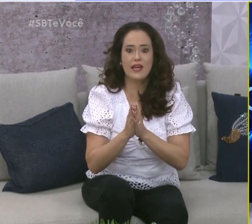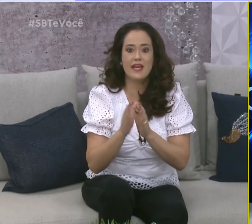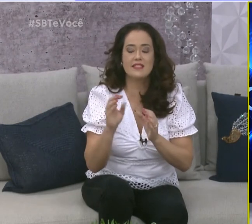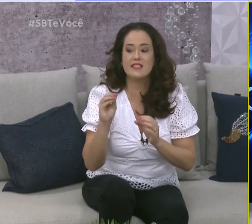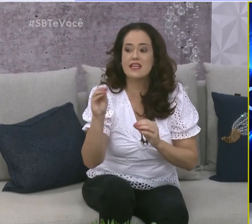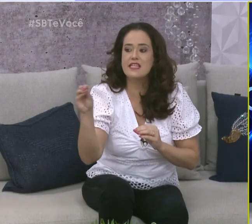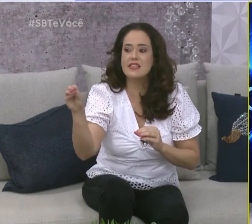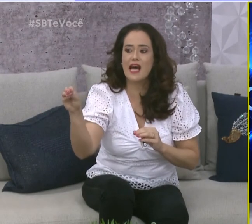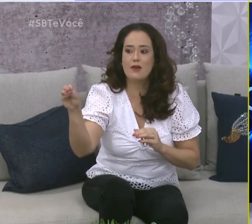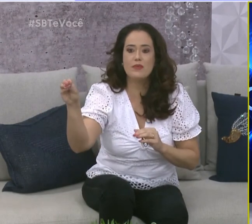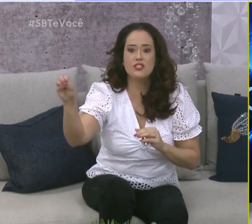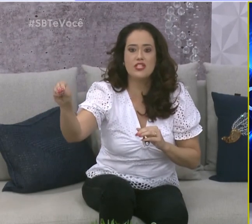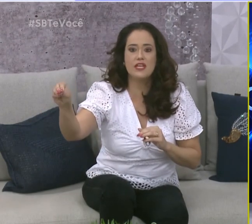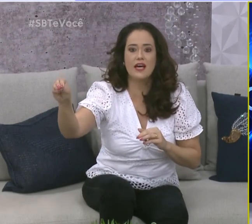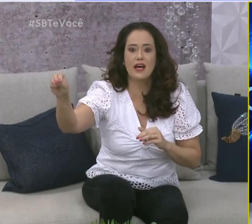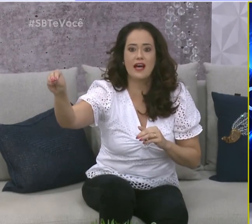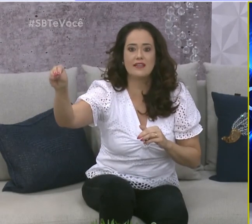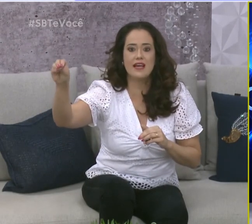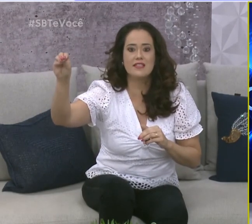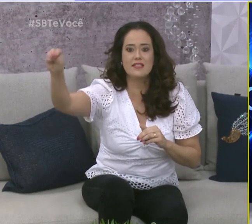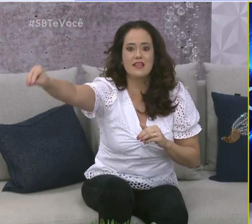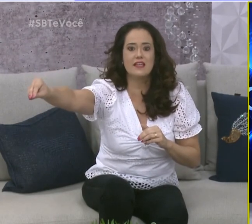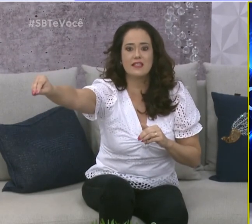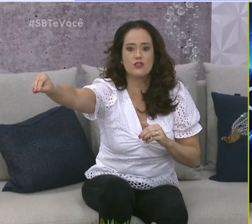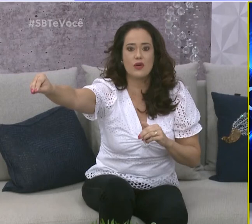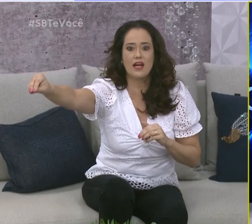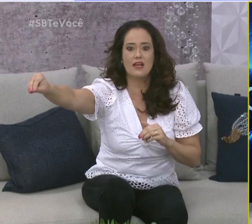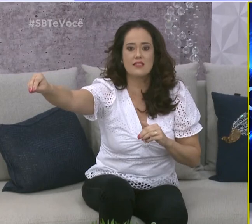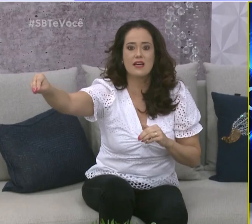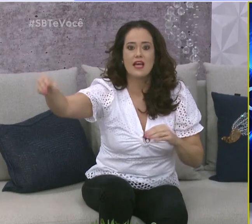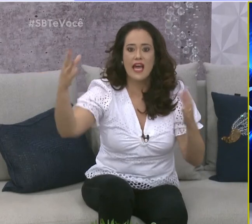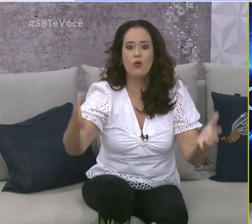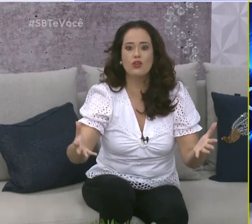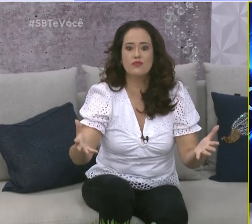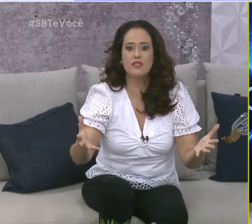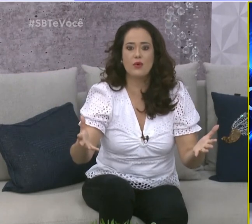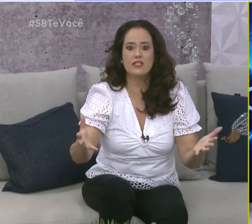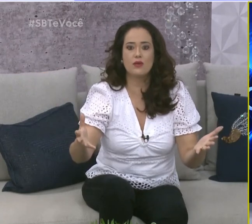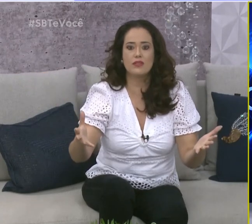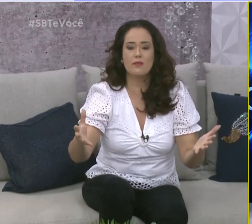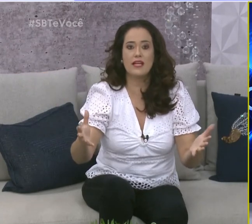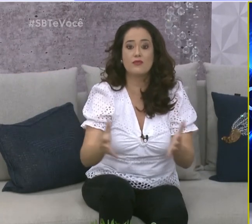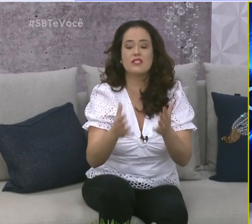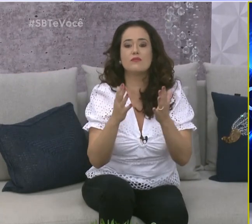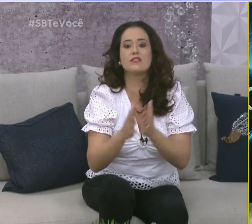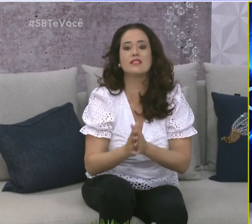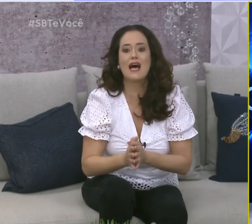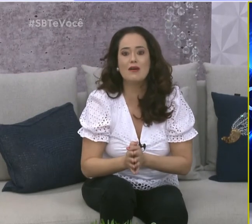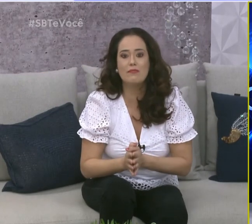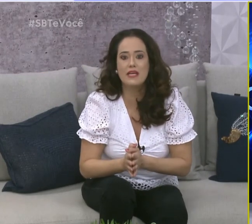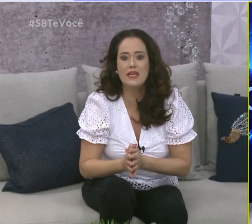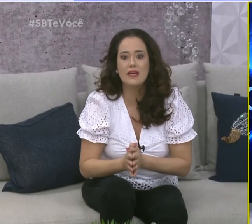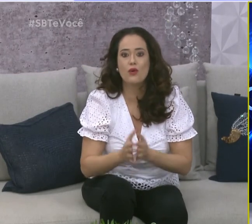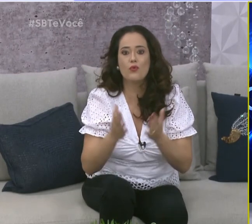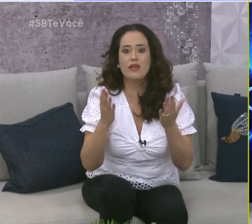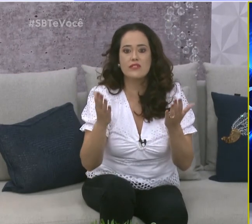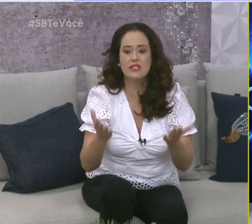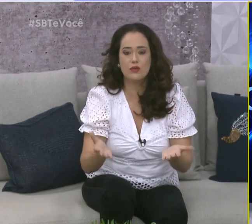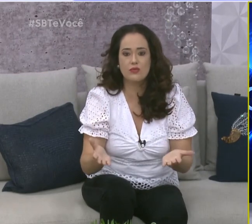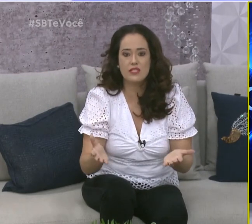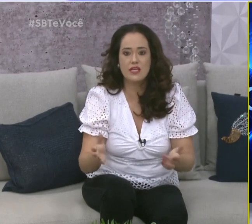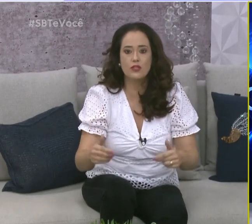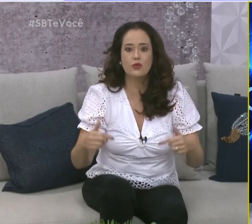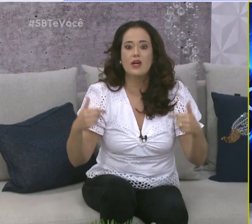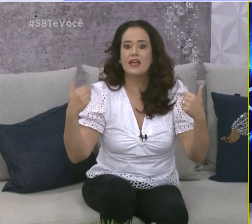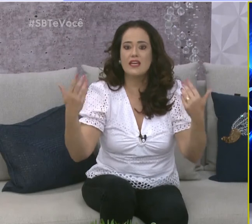favor, é saída rapidinha até a esquina da sua casa. É onde você pode ser contaminado. Você não sabe com quem